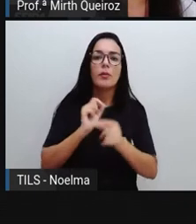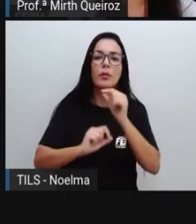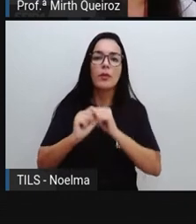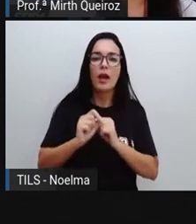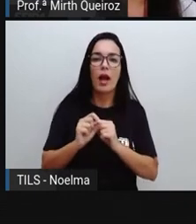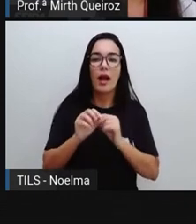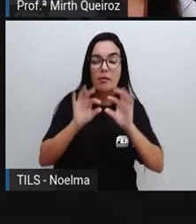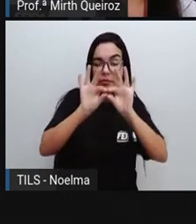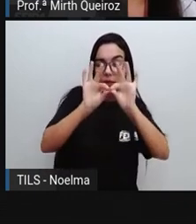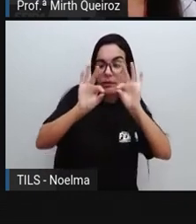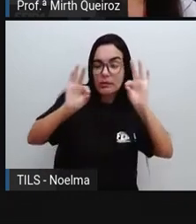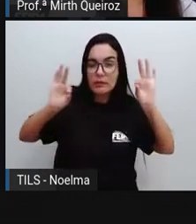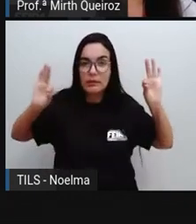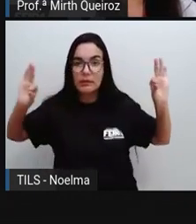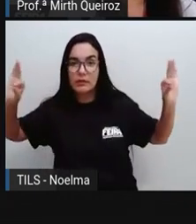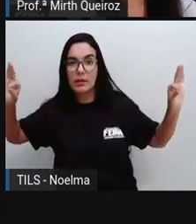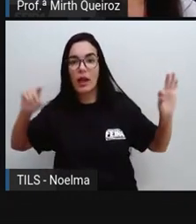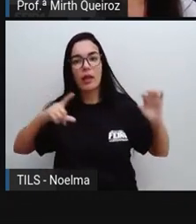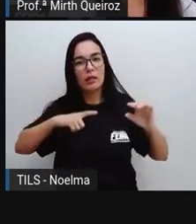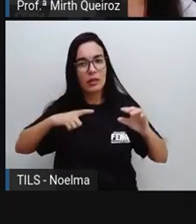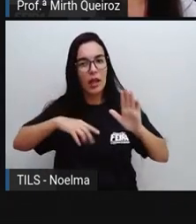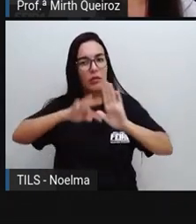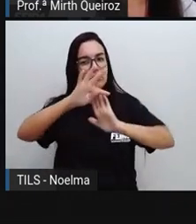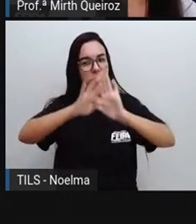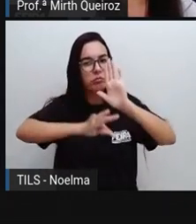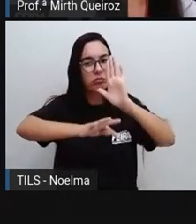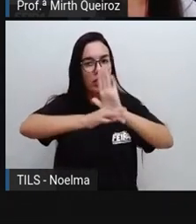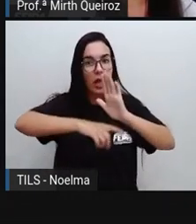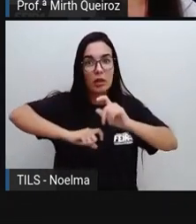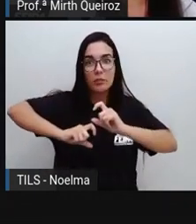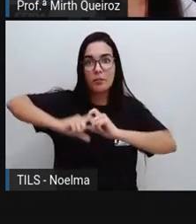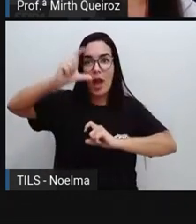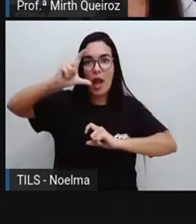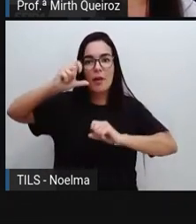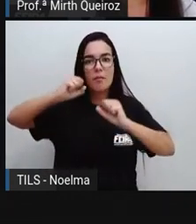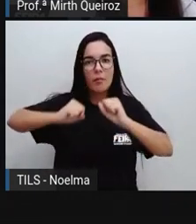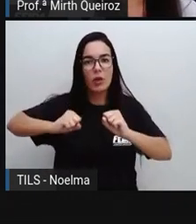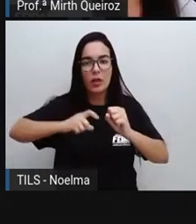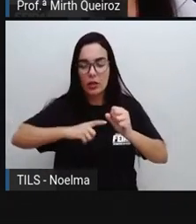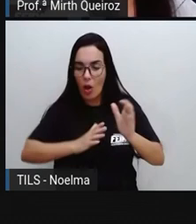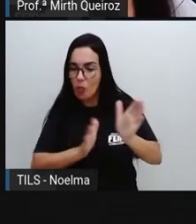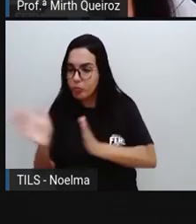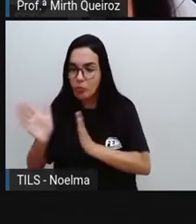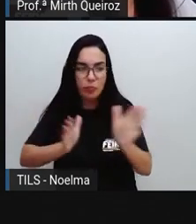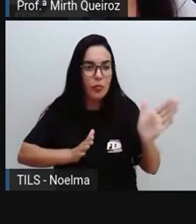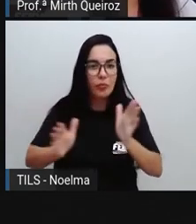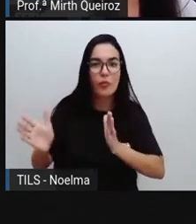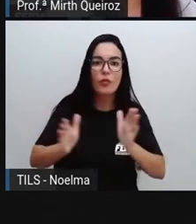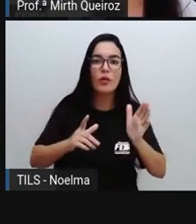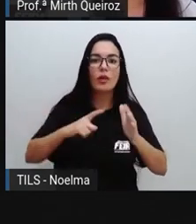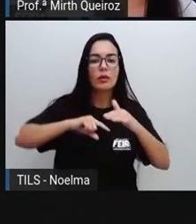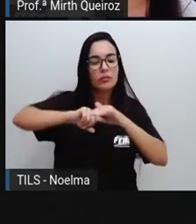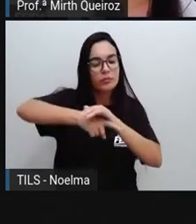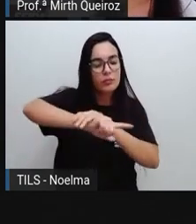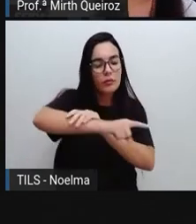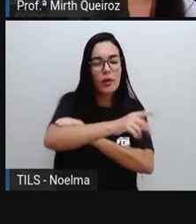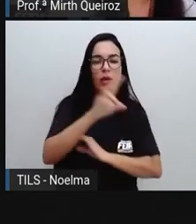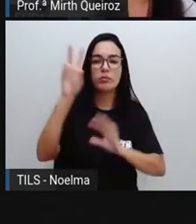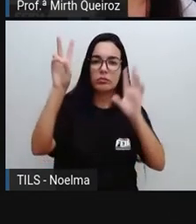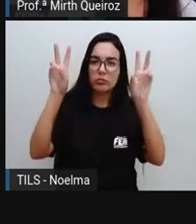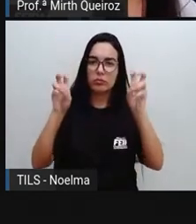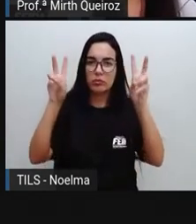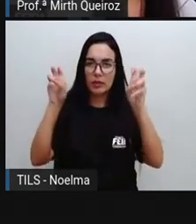não é linear. E os hipertextos aí permitem que o leitor opte por diferentes caminhos, textos, aprofundando sobre o tema. Inclusive,